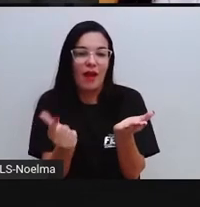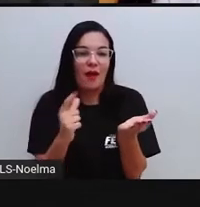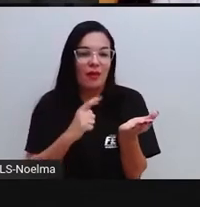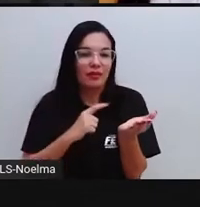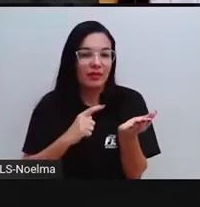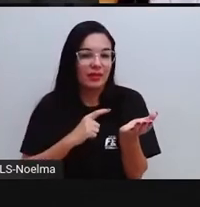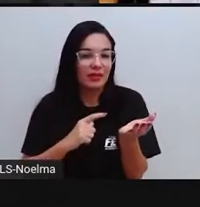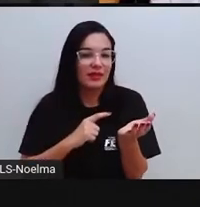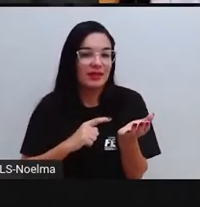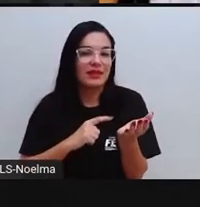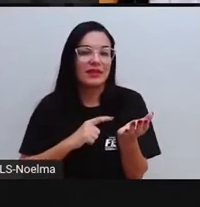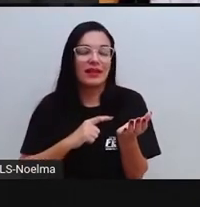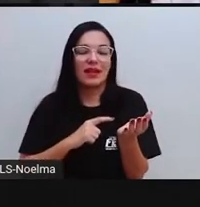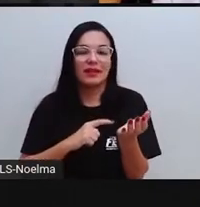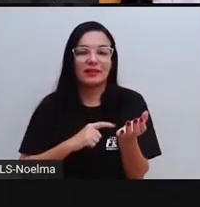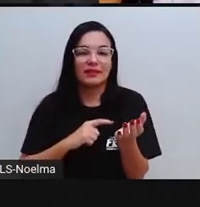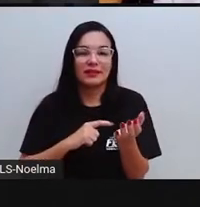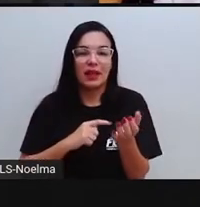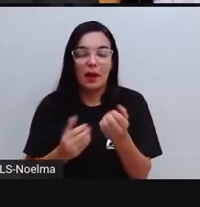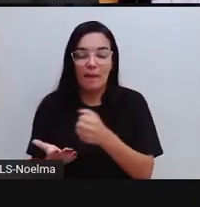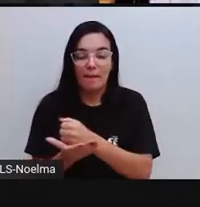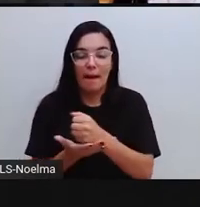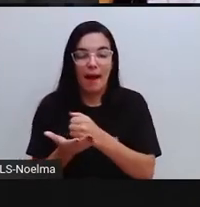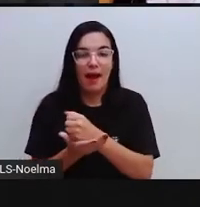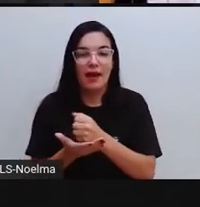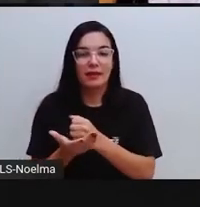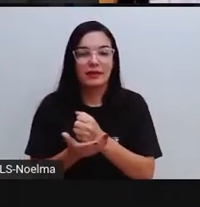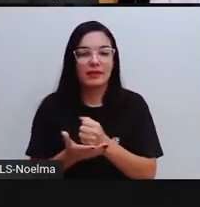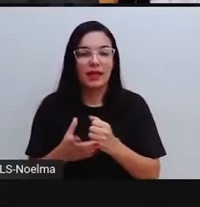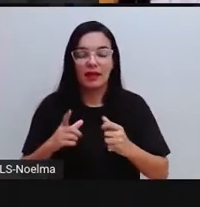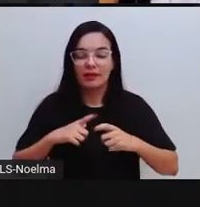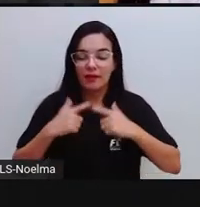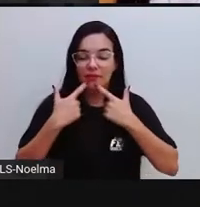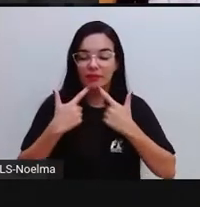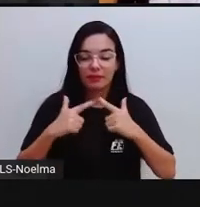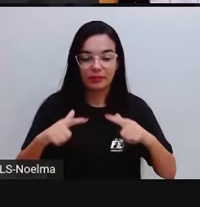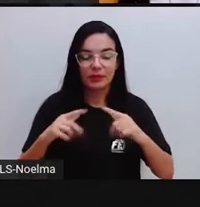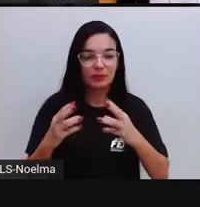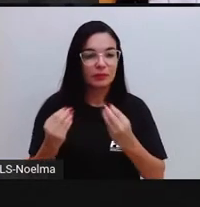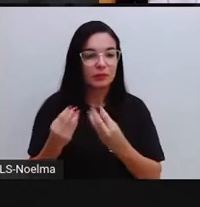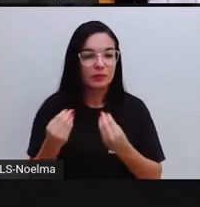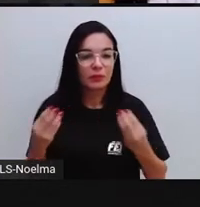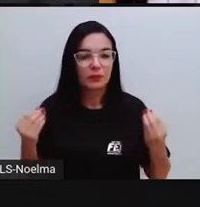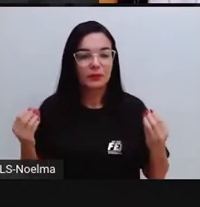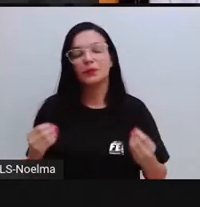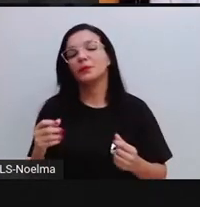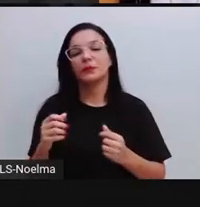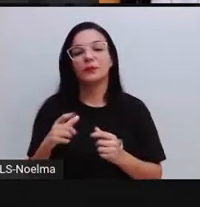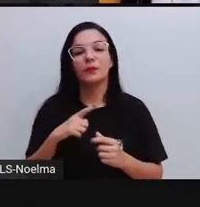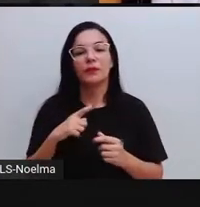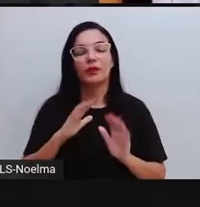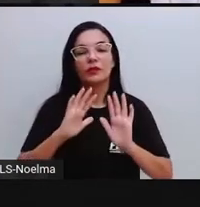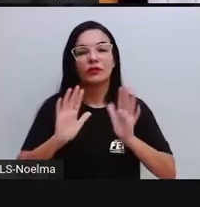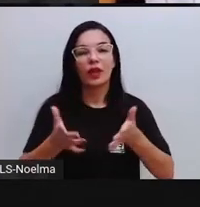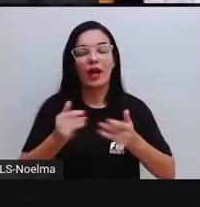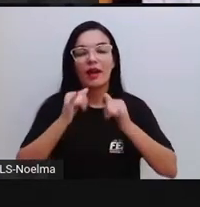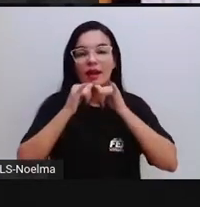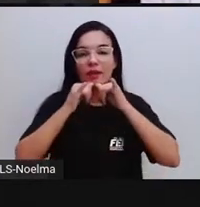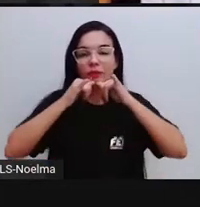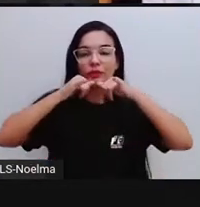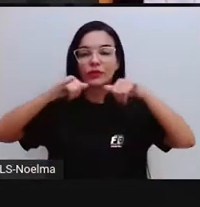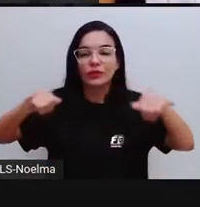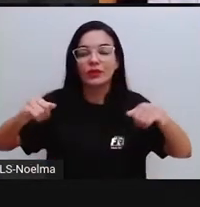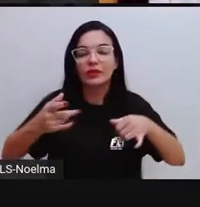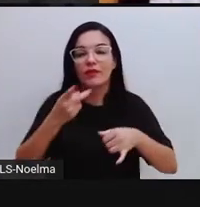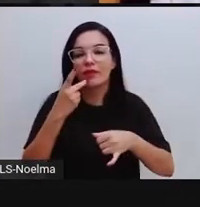gêneros. Isso mesmo, vocês já viram um dos gêneros do jornal, que foi a notícia, né? A gente já estudou, já falou muito